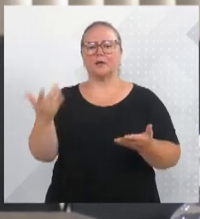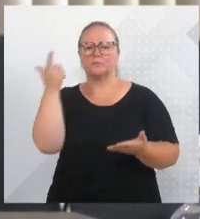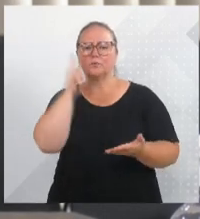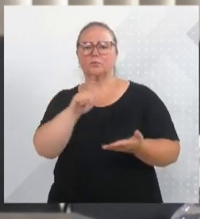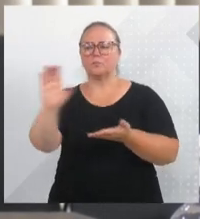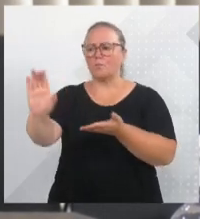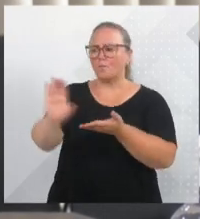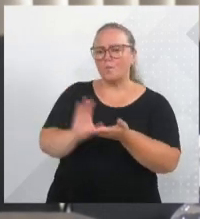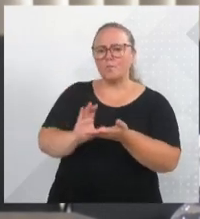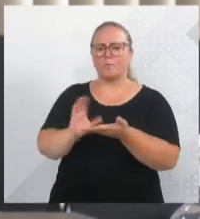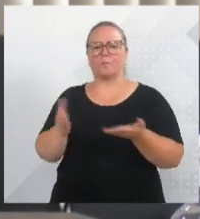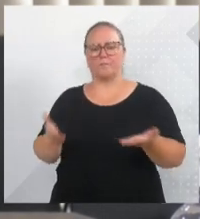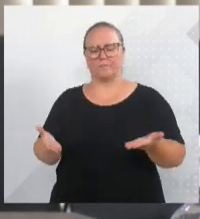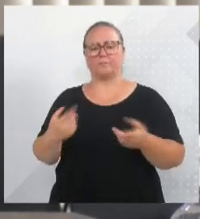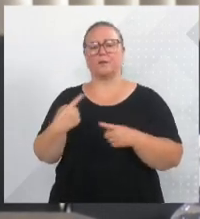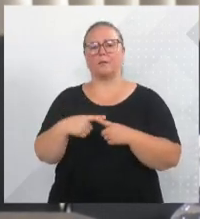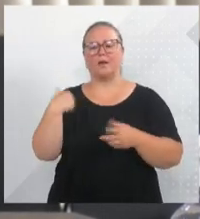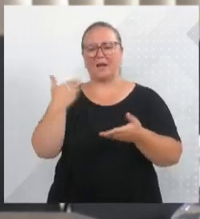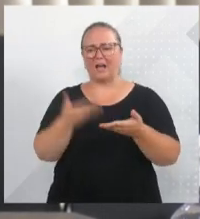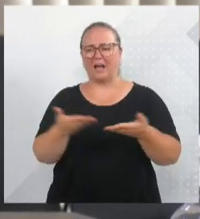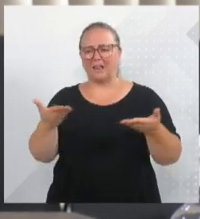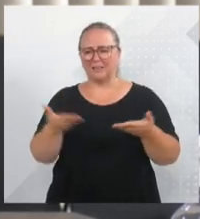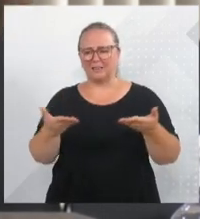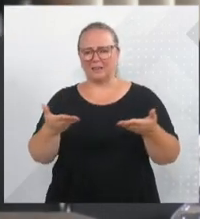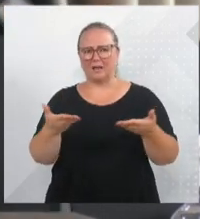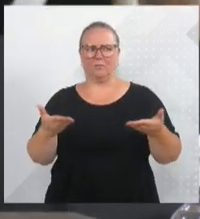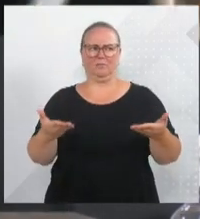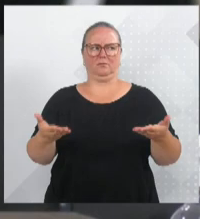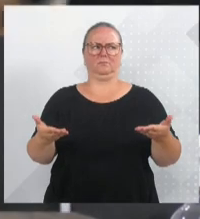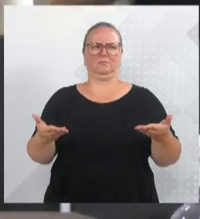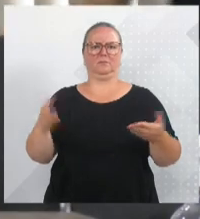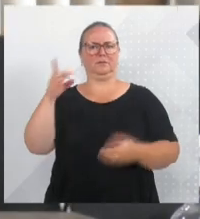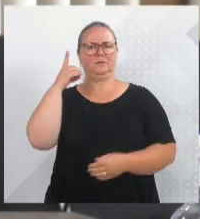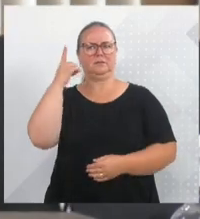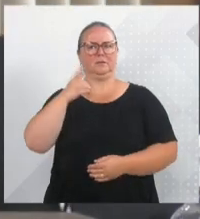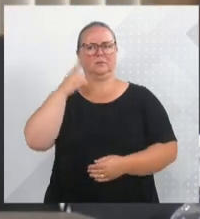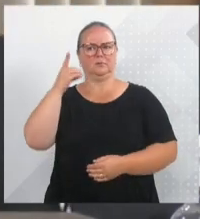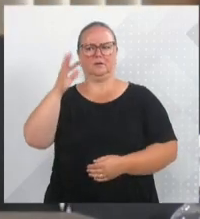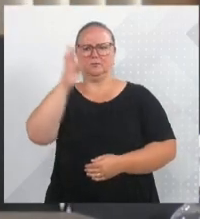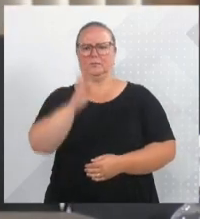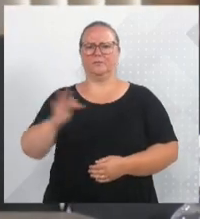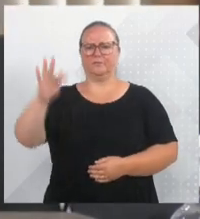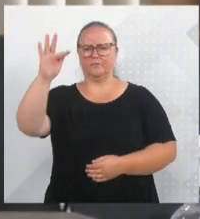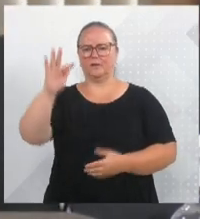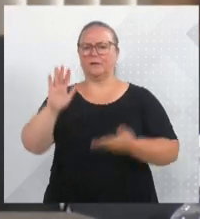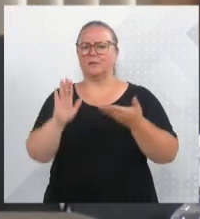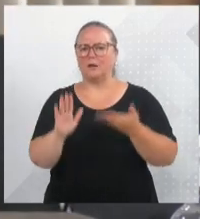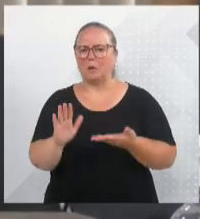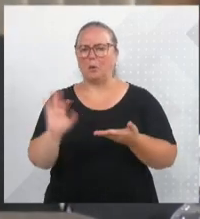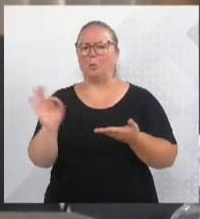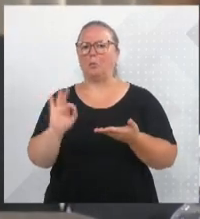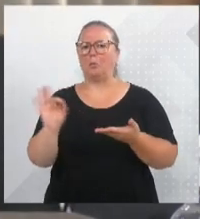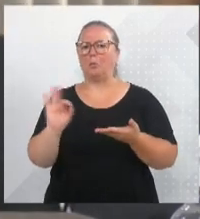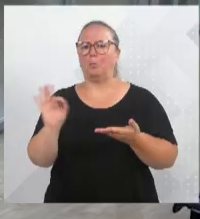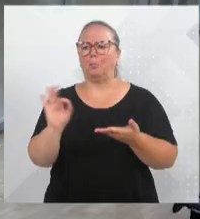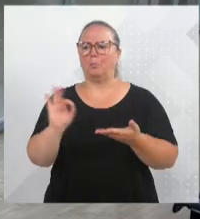cidade, que até agora eu não vi uma obra desse tal deputado federal de rua. Não vi nada até agora.